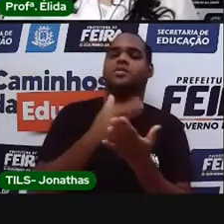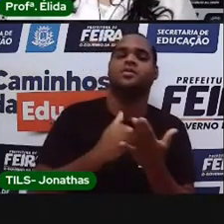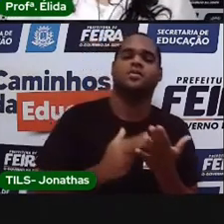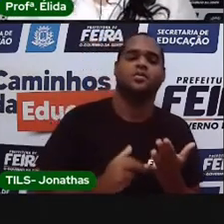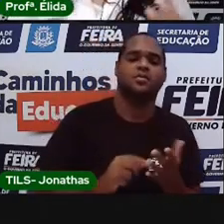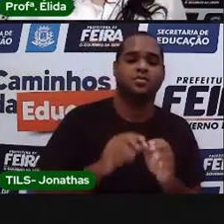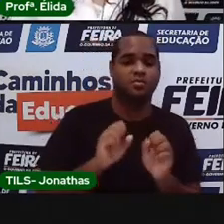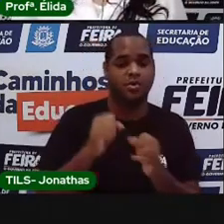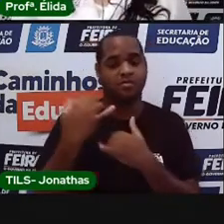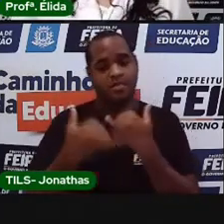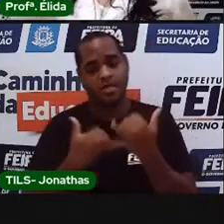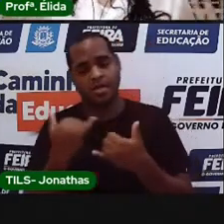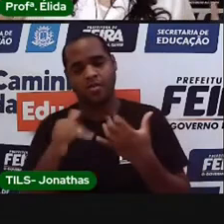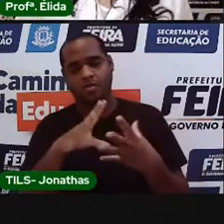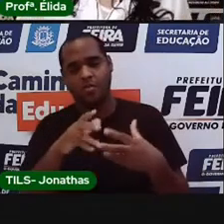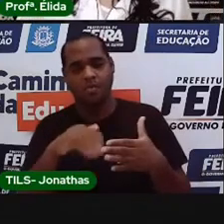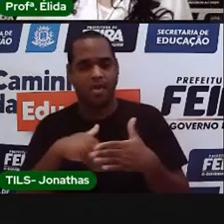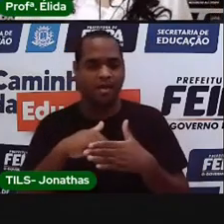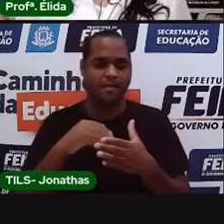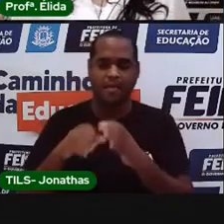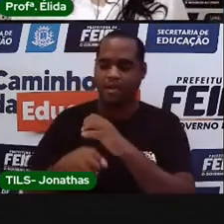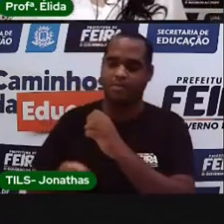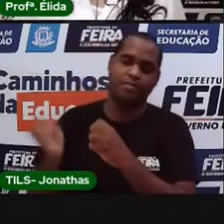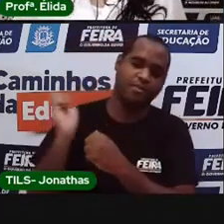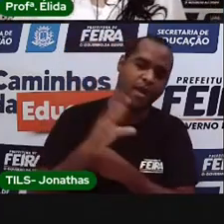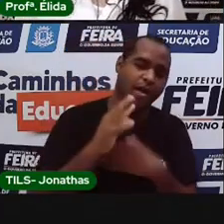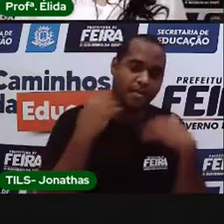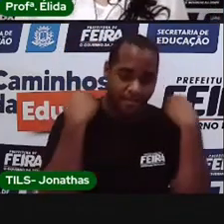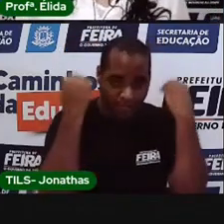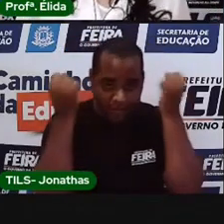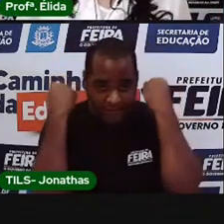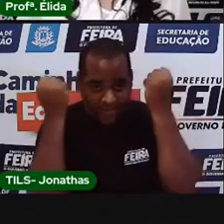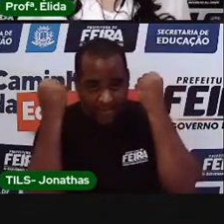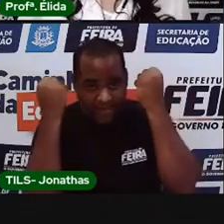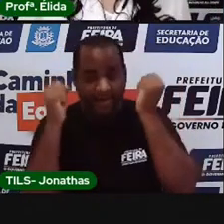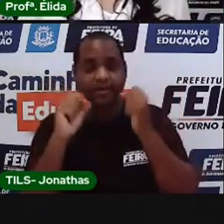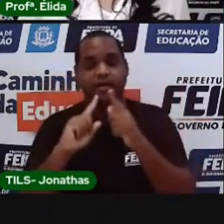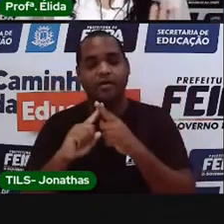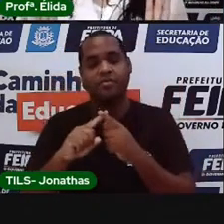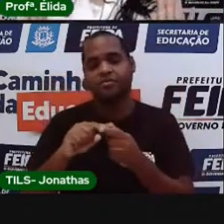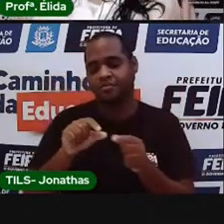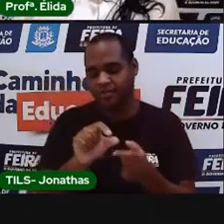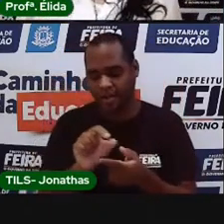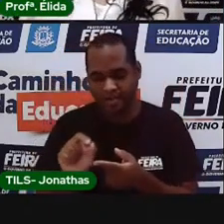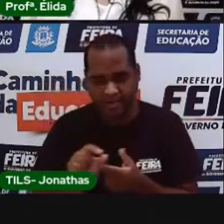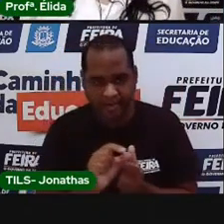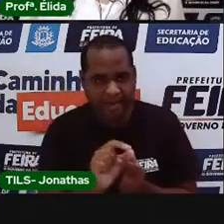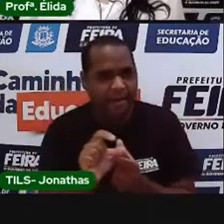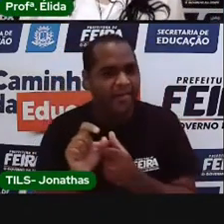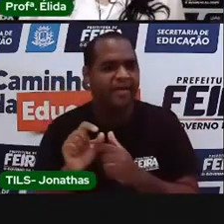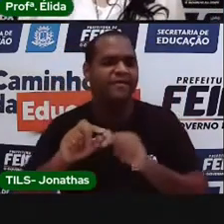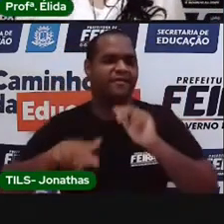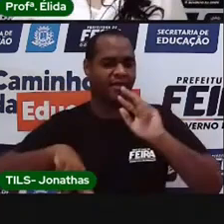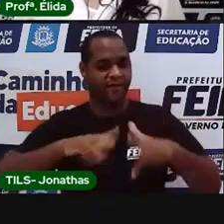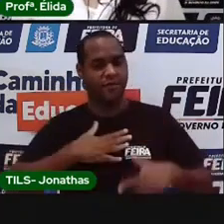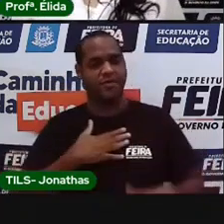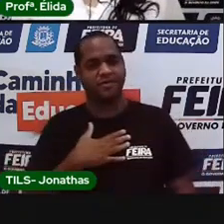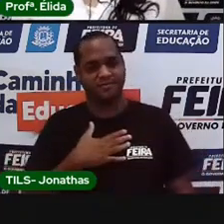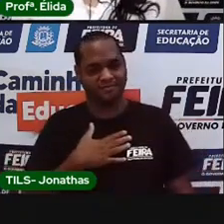brincando de bola, de peteca, de boneca, com damas, com o que você gostar.